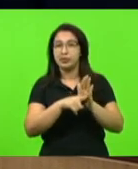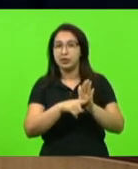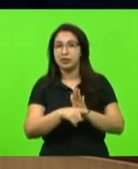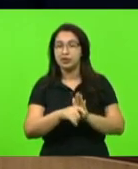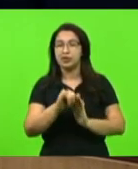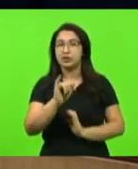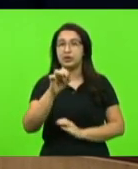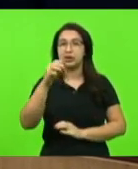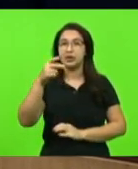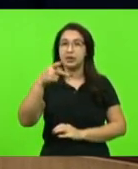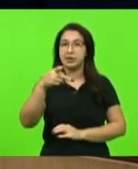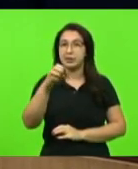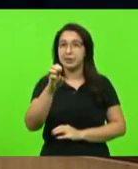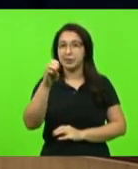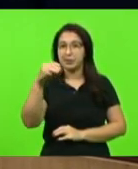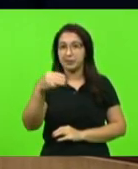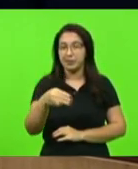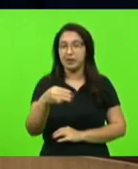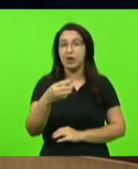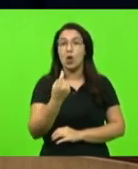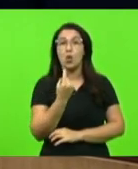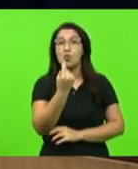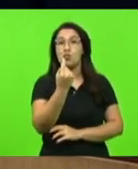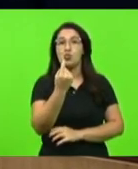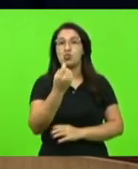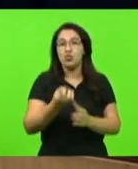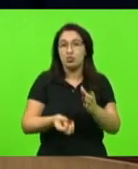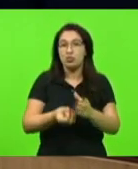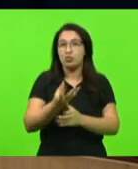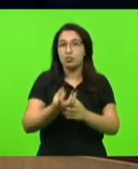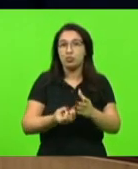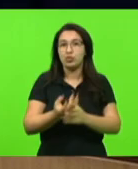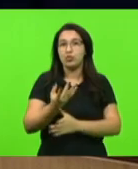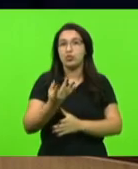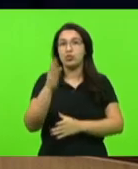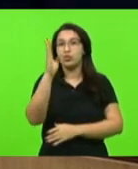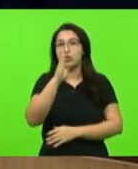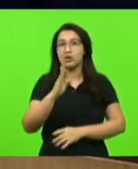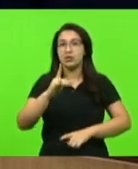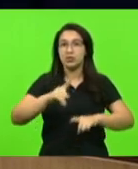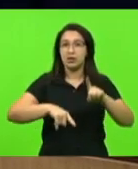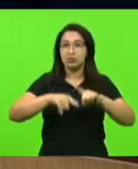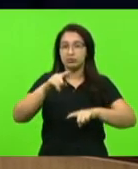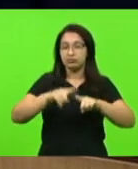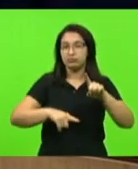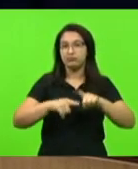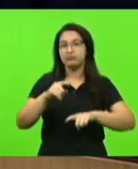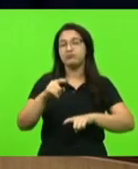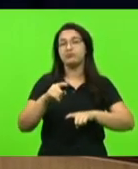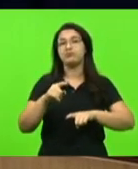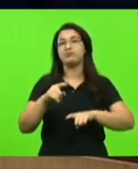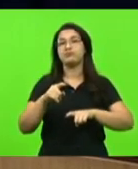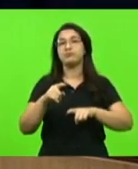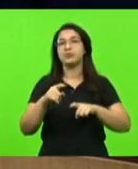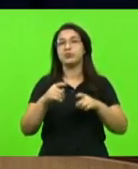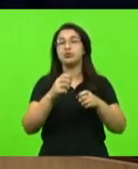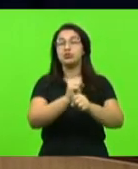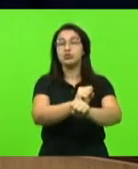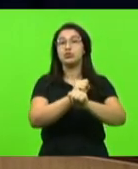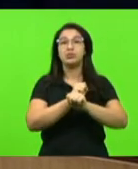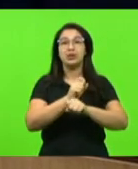IPEM, o único produtor nacional de insumos radioativos, ter suspendido suas